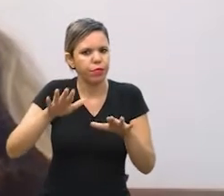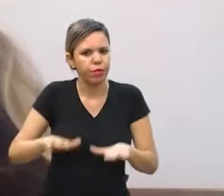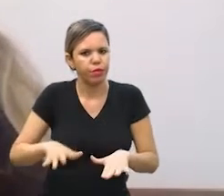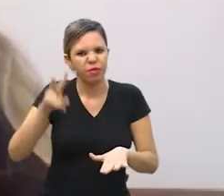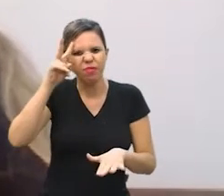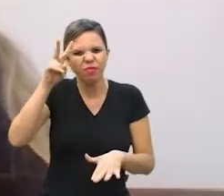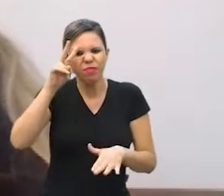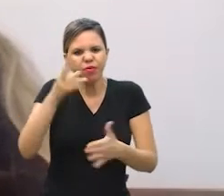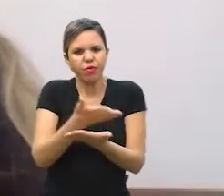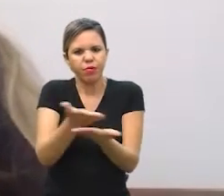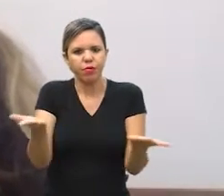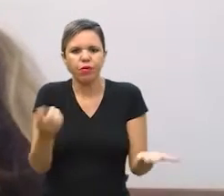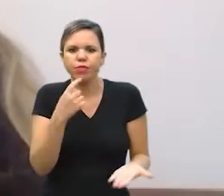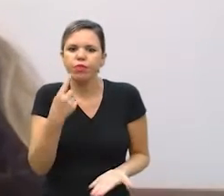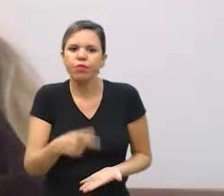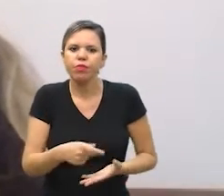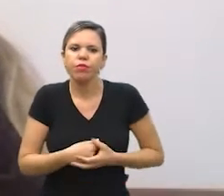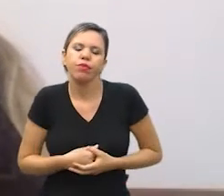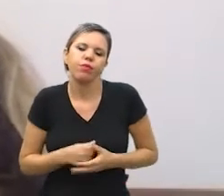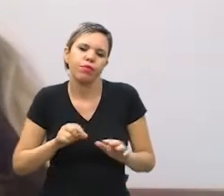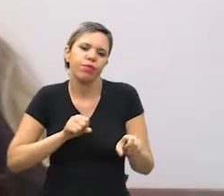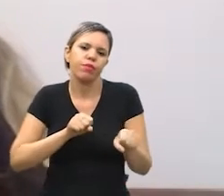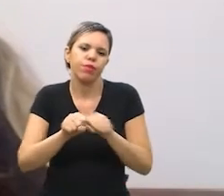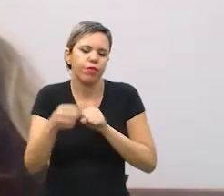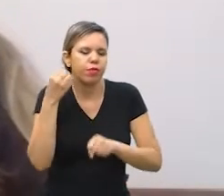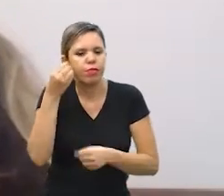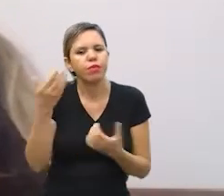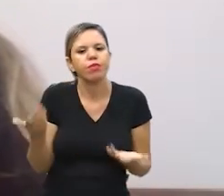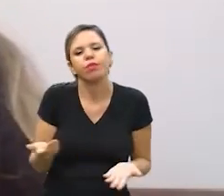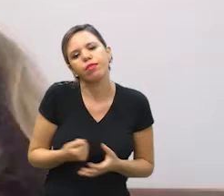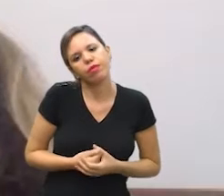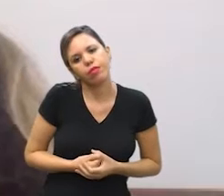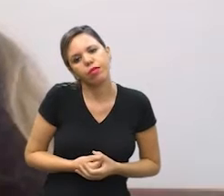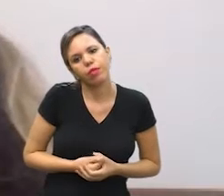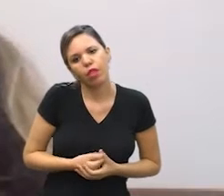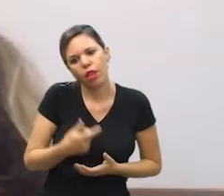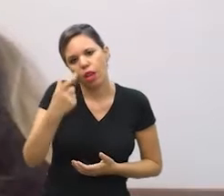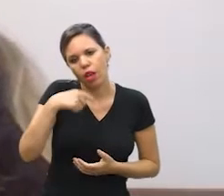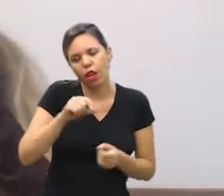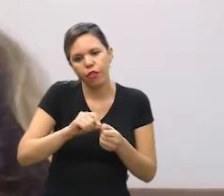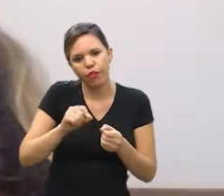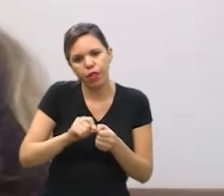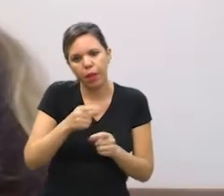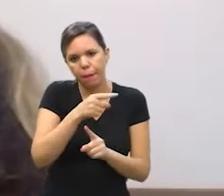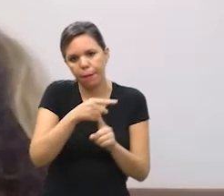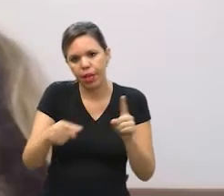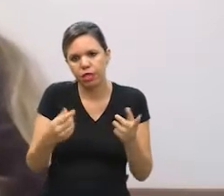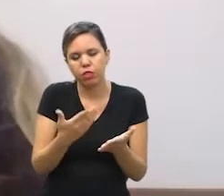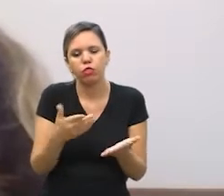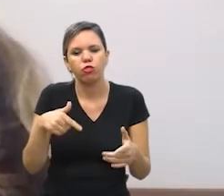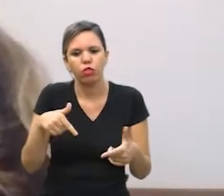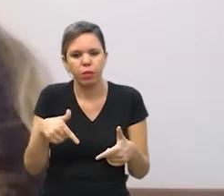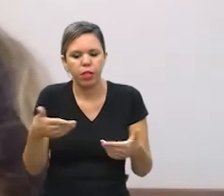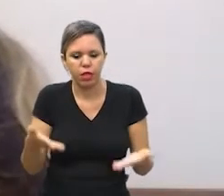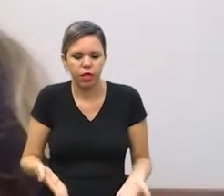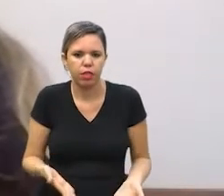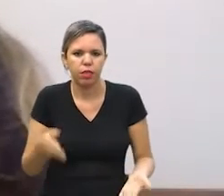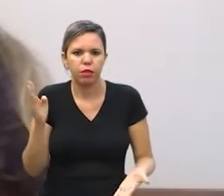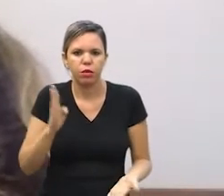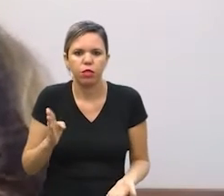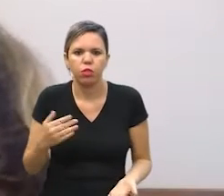início de história aí de Campinas da minha formação vale dizer que eu fiz metade da residência porque